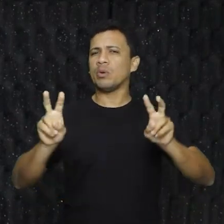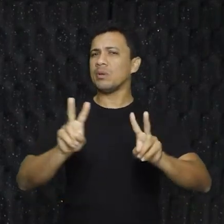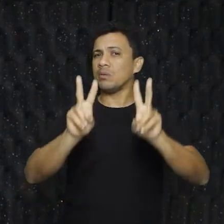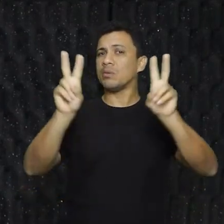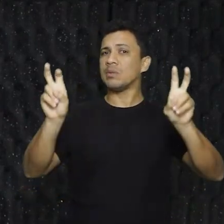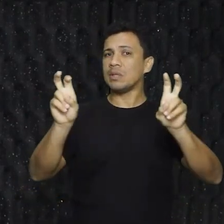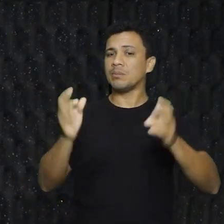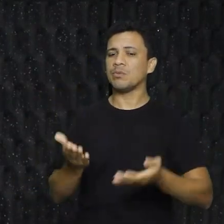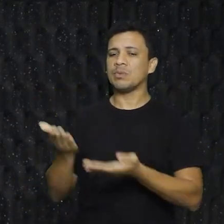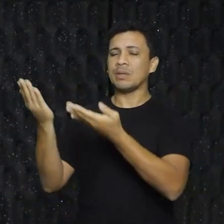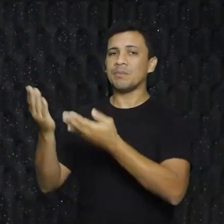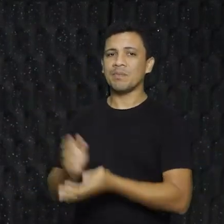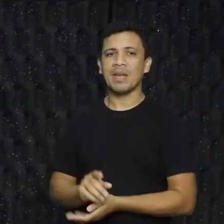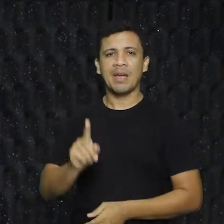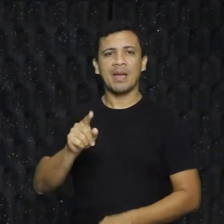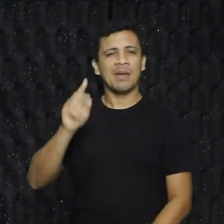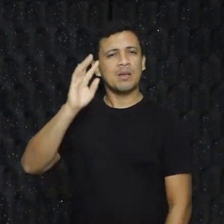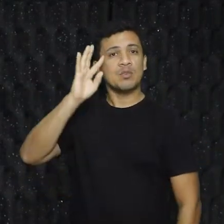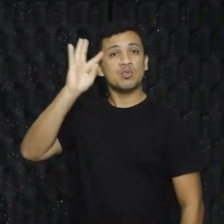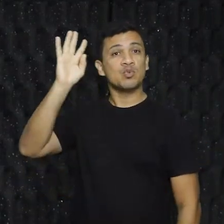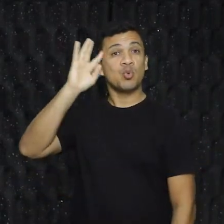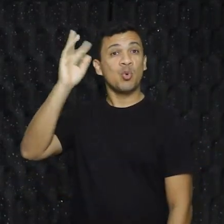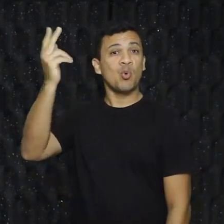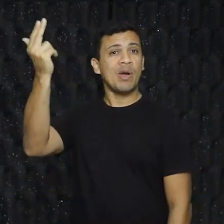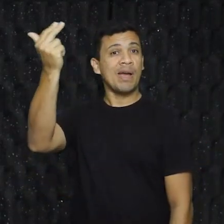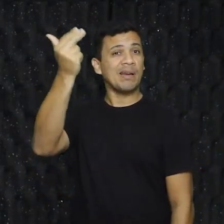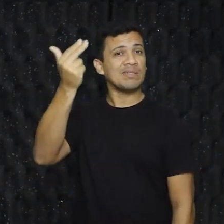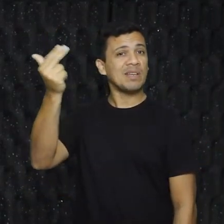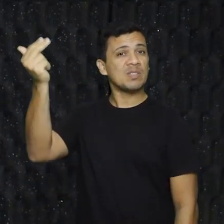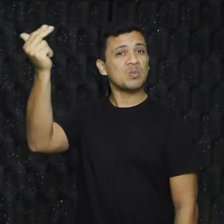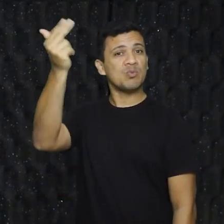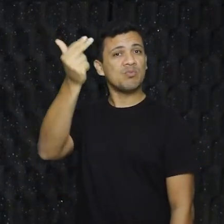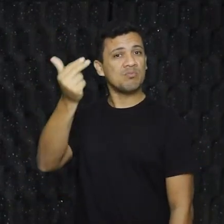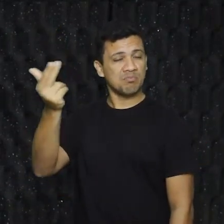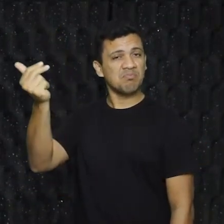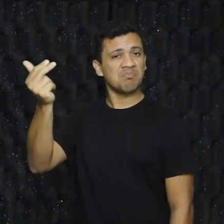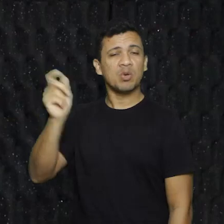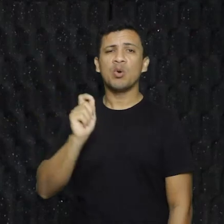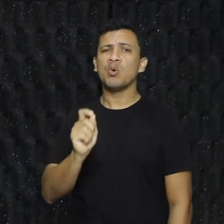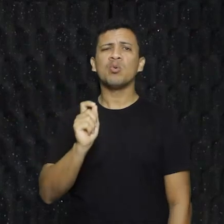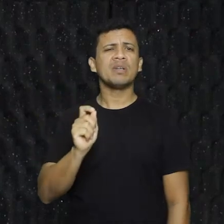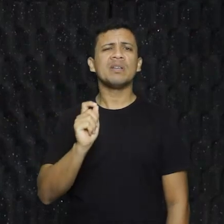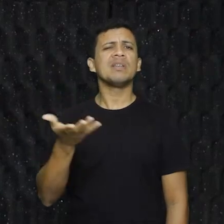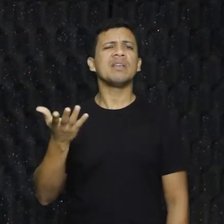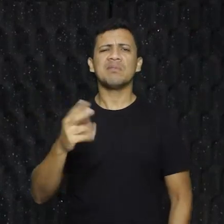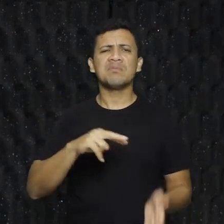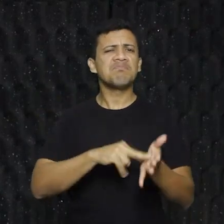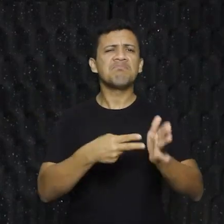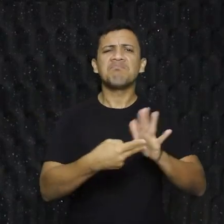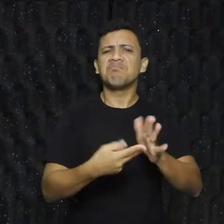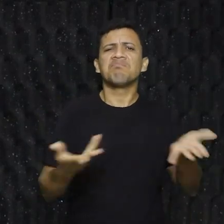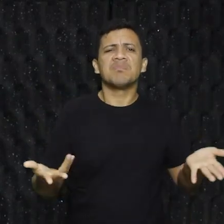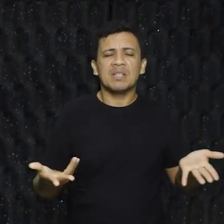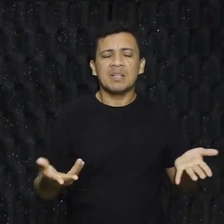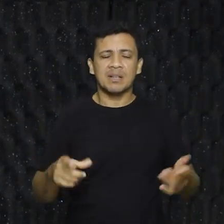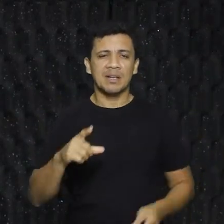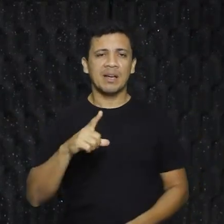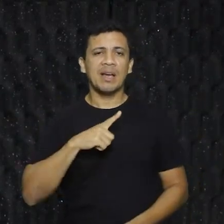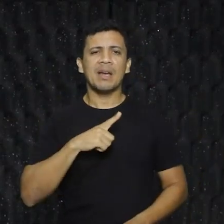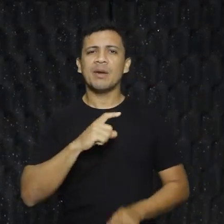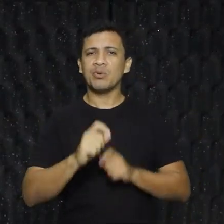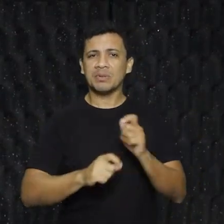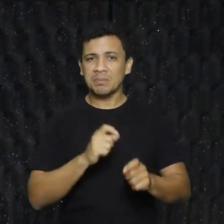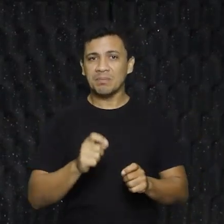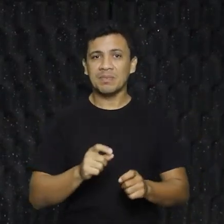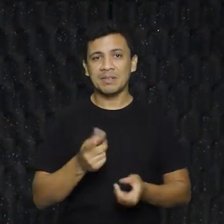surrealismo. Surrealismo. O que é surrealismo? A palavra em si, ela diz exatamente, ou